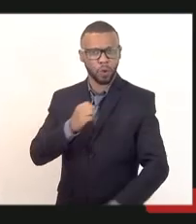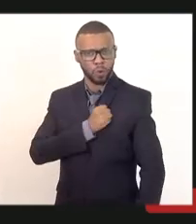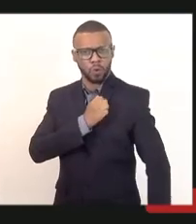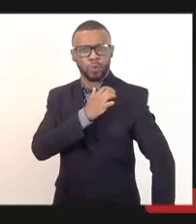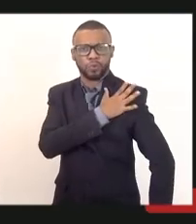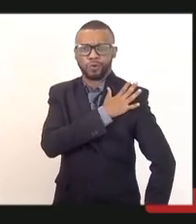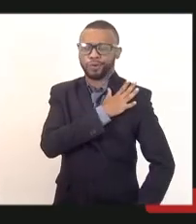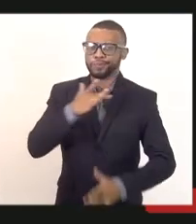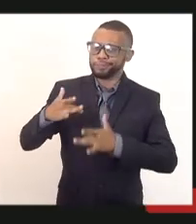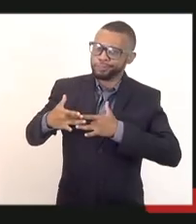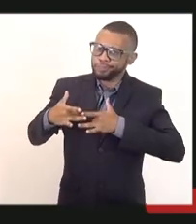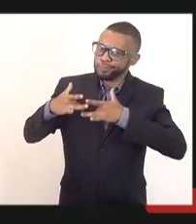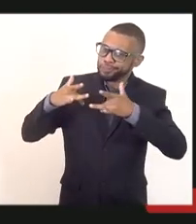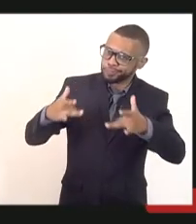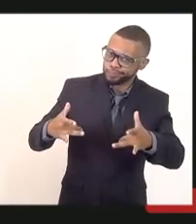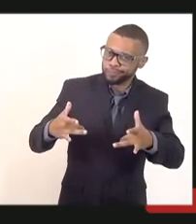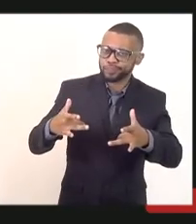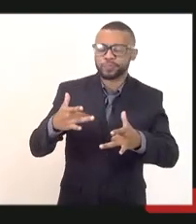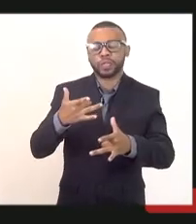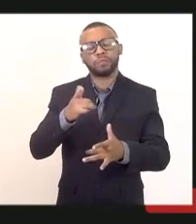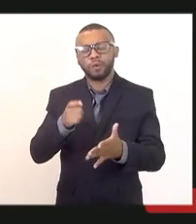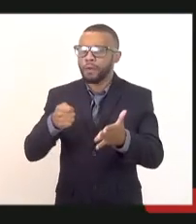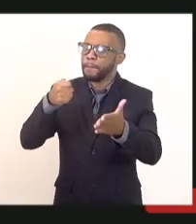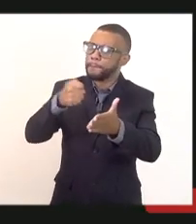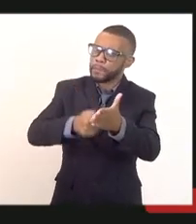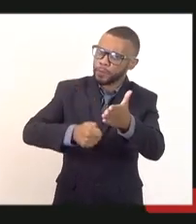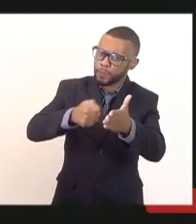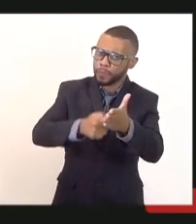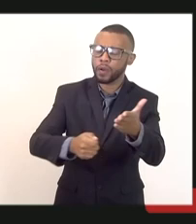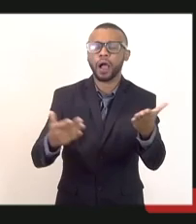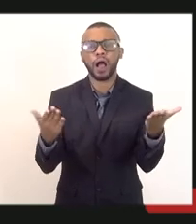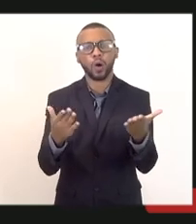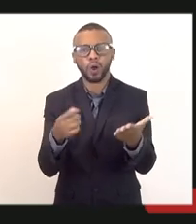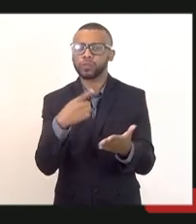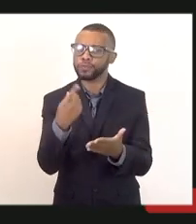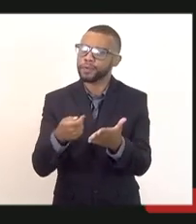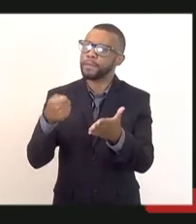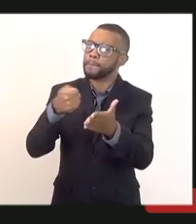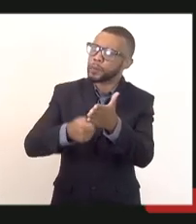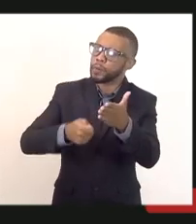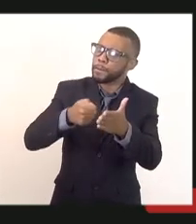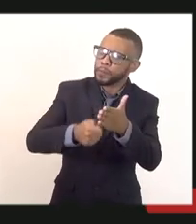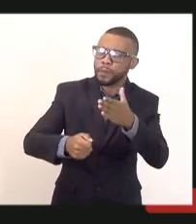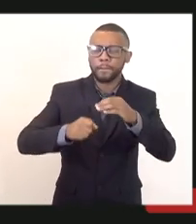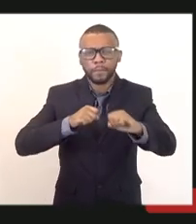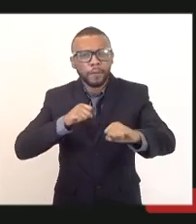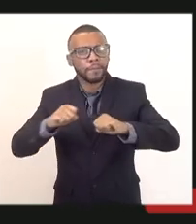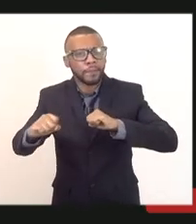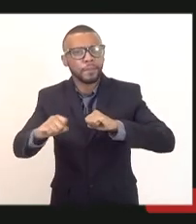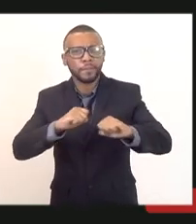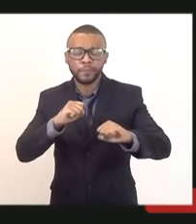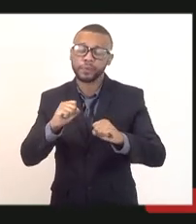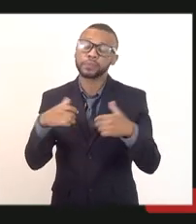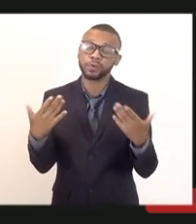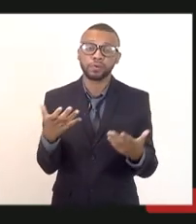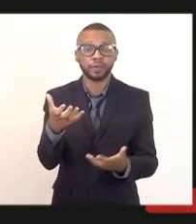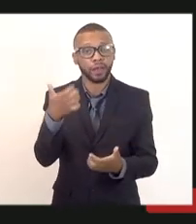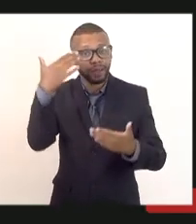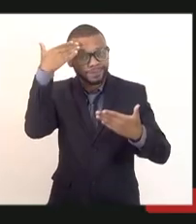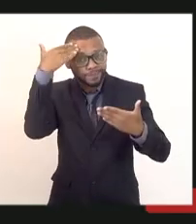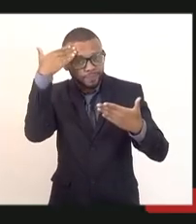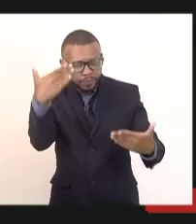guerra também. Como agora, também na Previdência, a vem conversando muito, ele vem lutando muito. Então, hoje aqui eu quero agradecer e é óbvio,